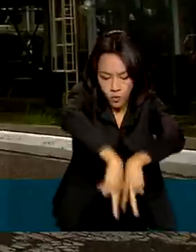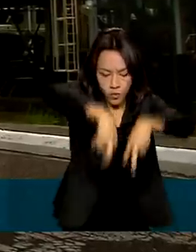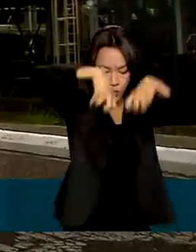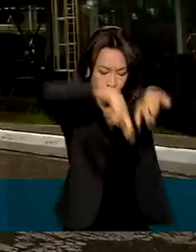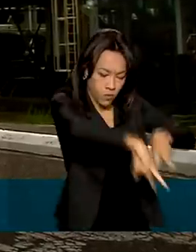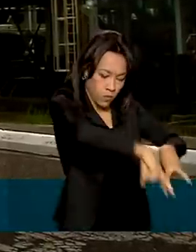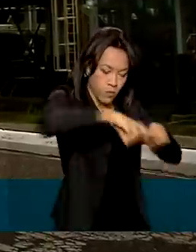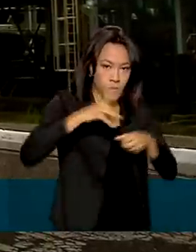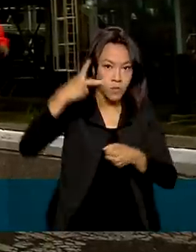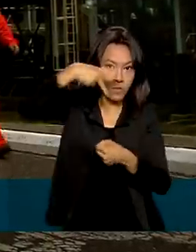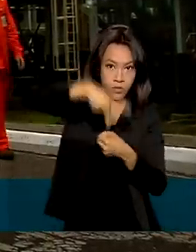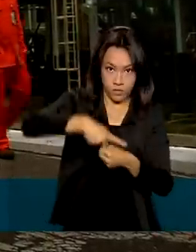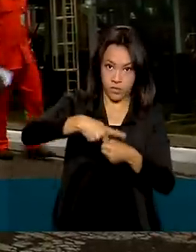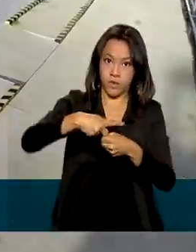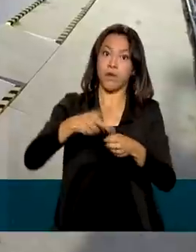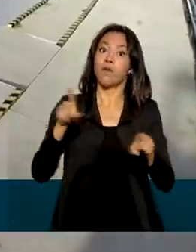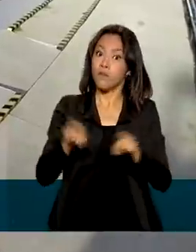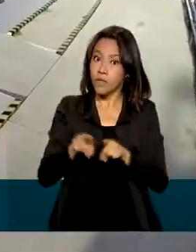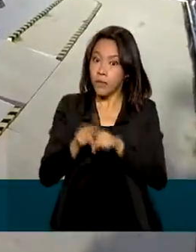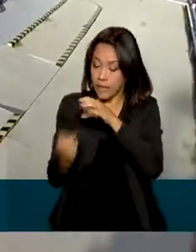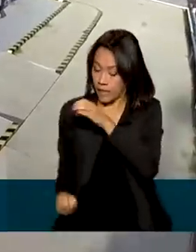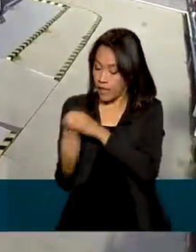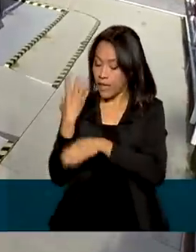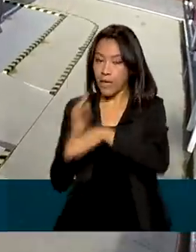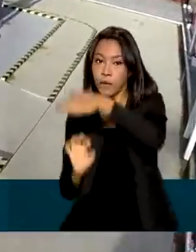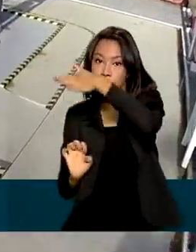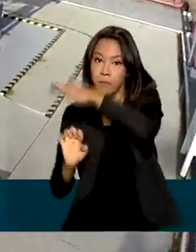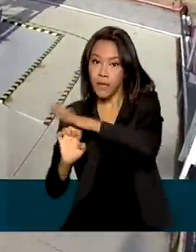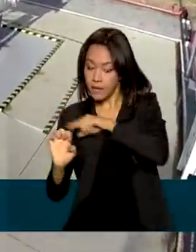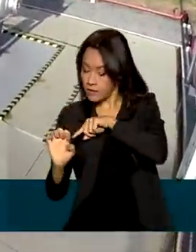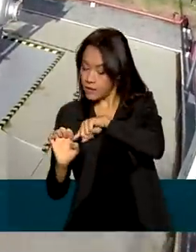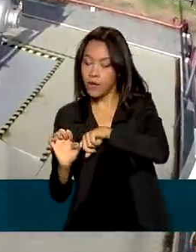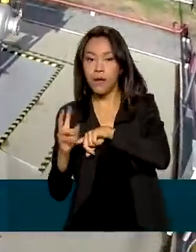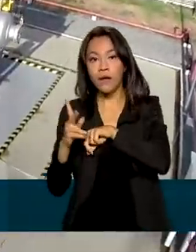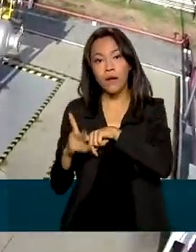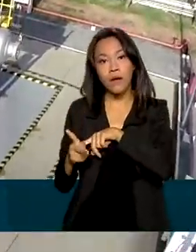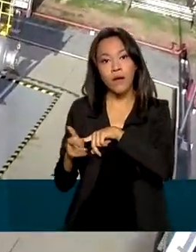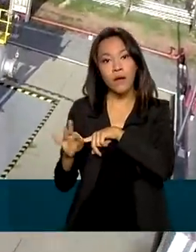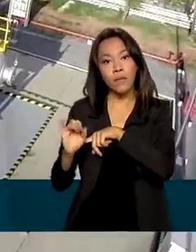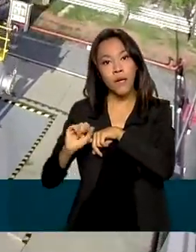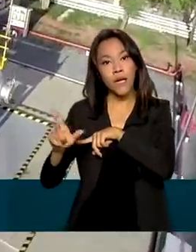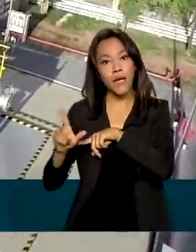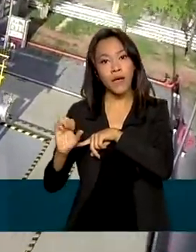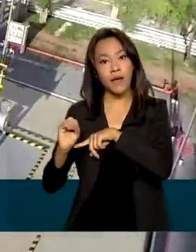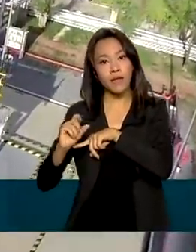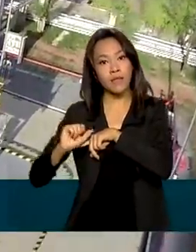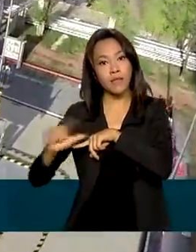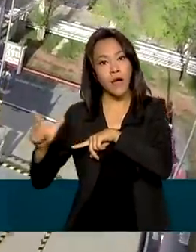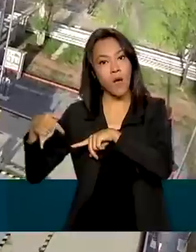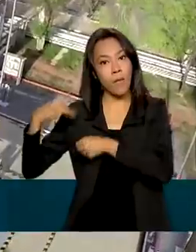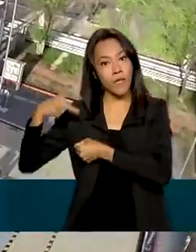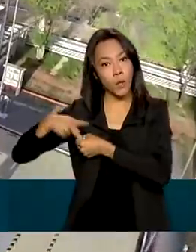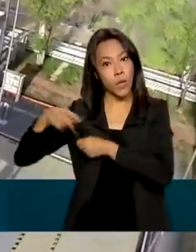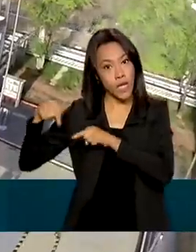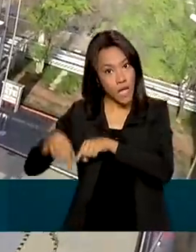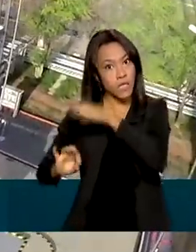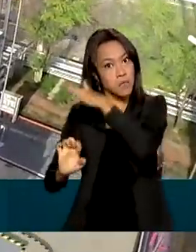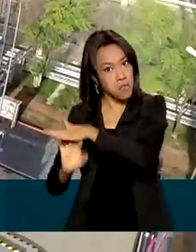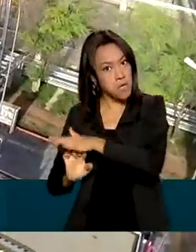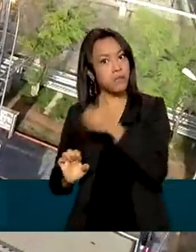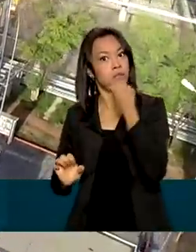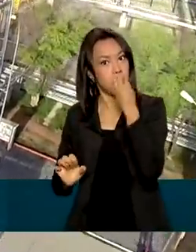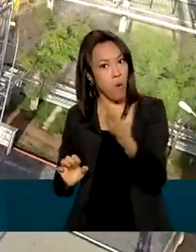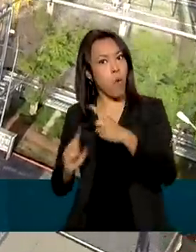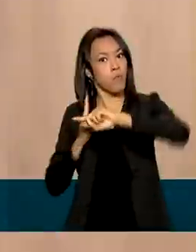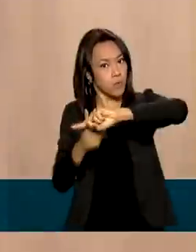otimizada, foi criada também uma empresa, a empresa Pré-Sal Petróleo, em 2013, e essa empresa já tem mostrado resultados